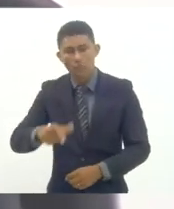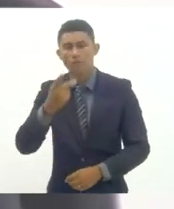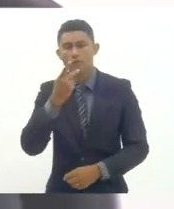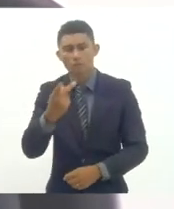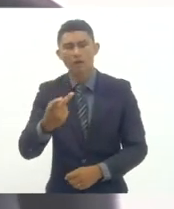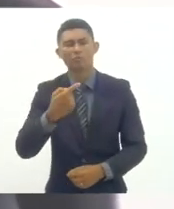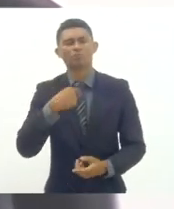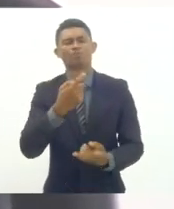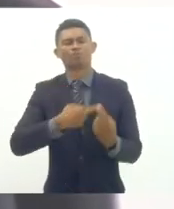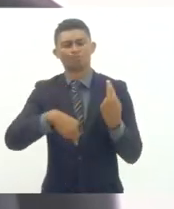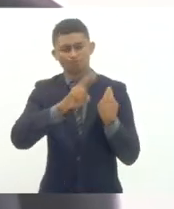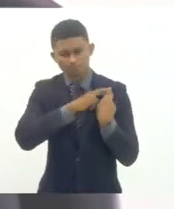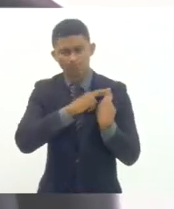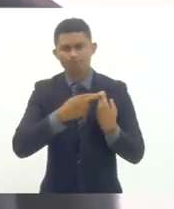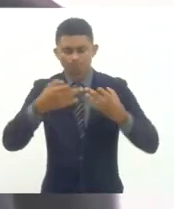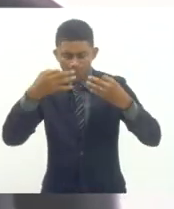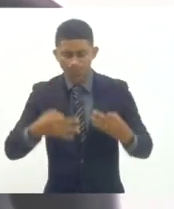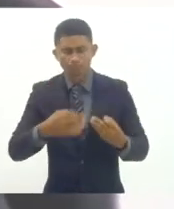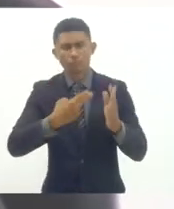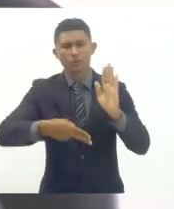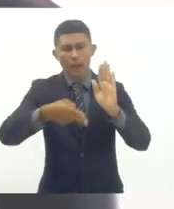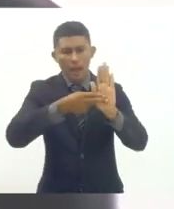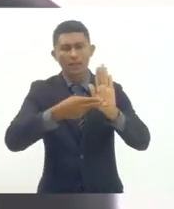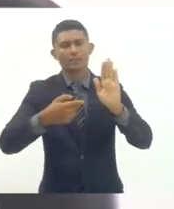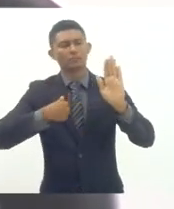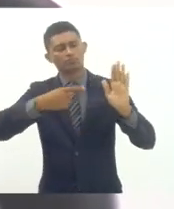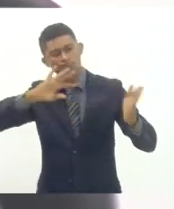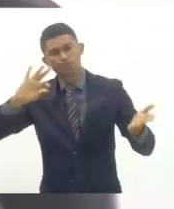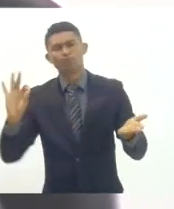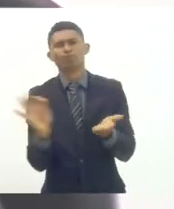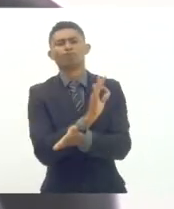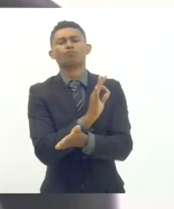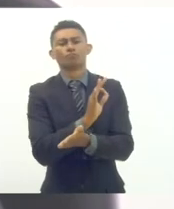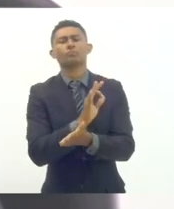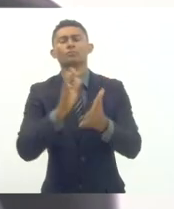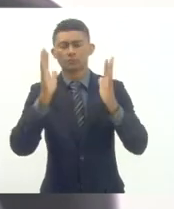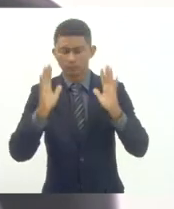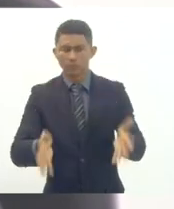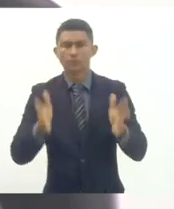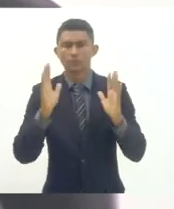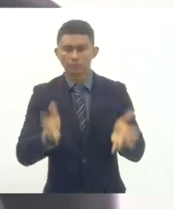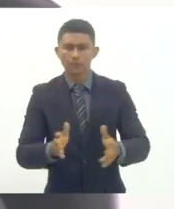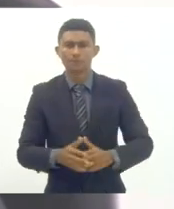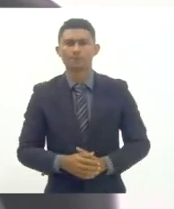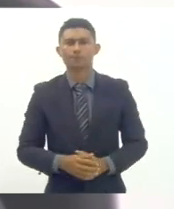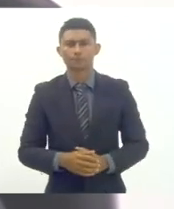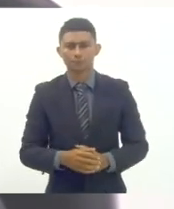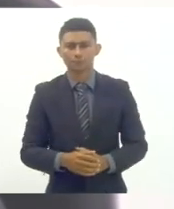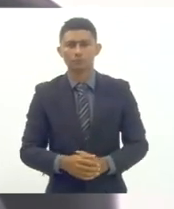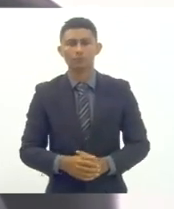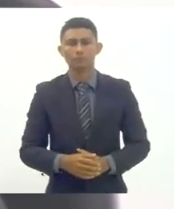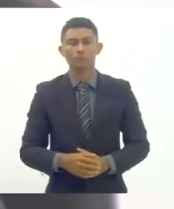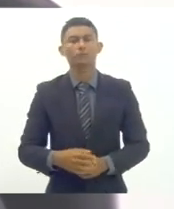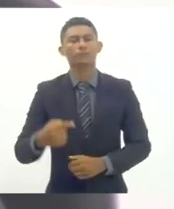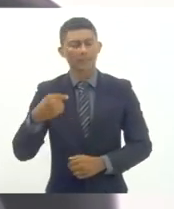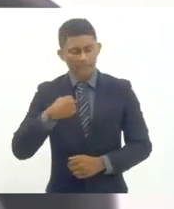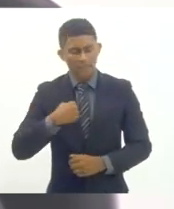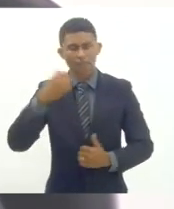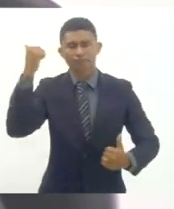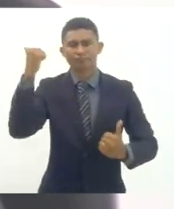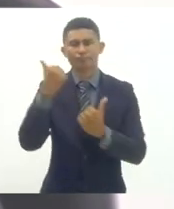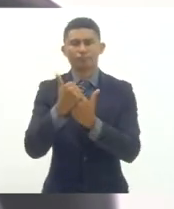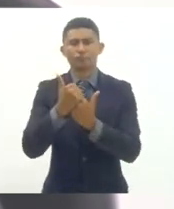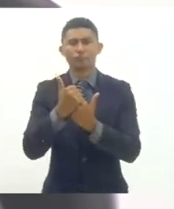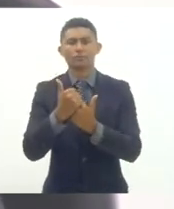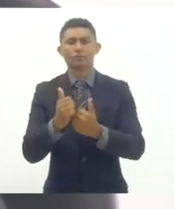com a carta da qual aqui já assinei uma das vias efusivamente sou uma grande defensora da